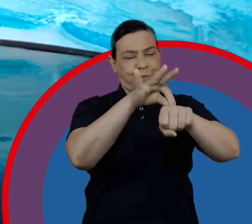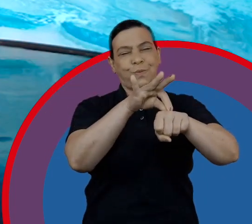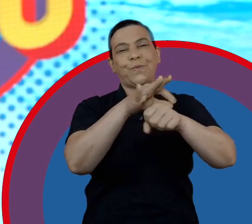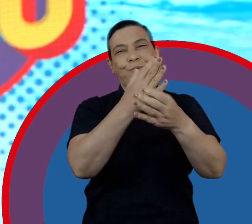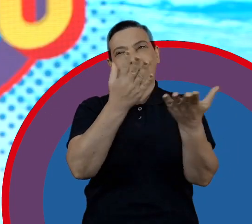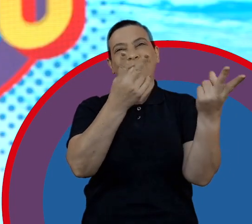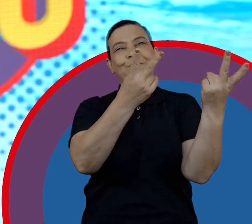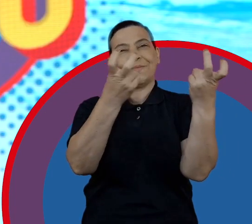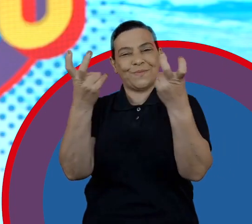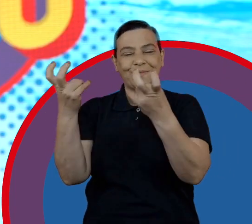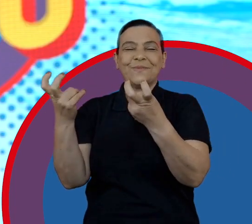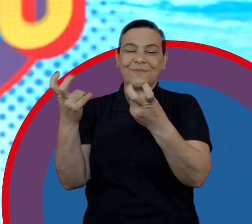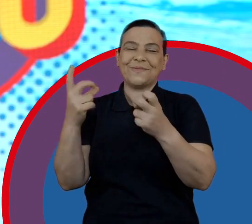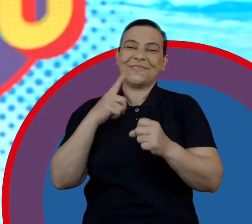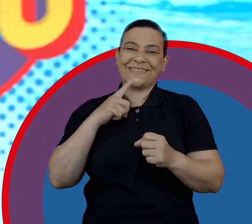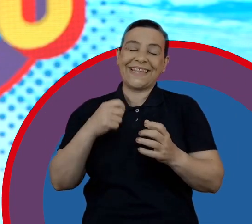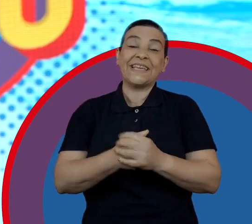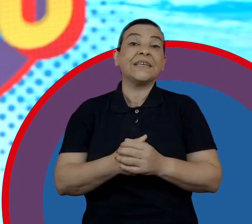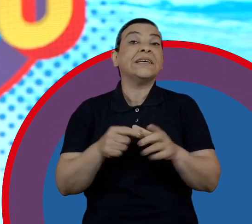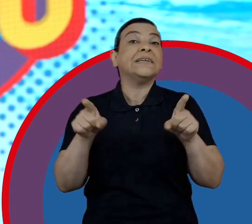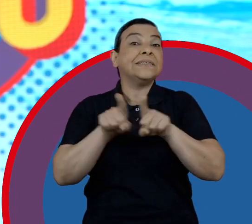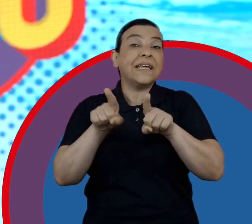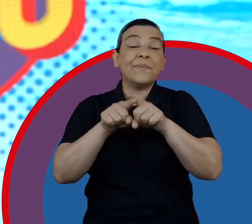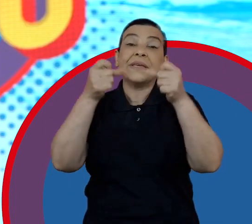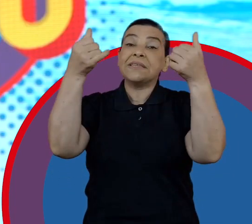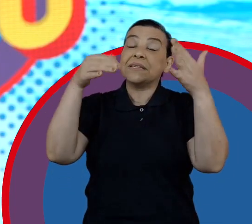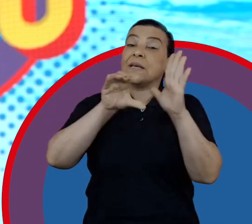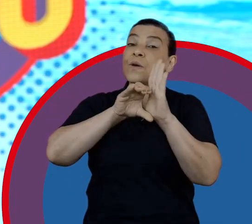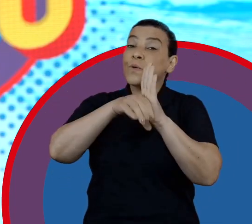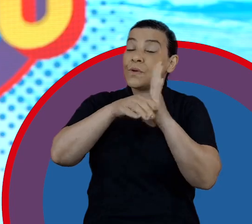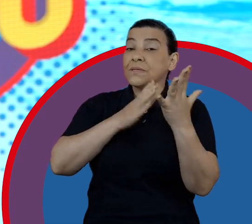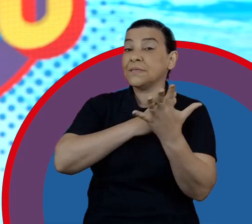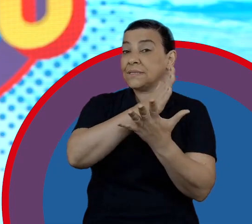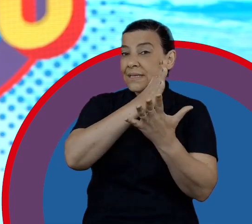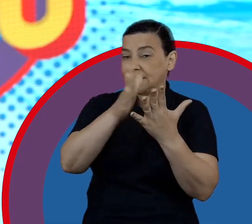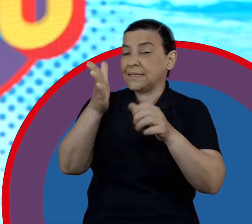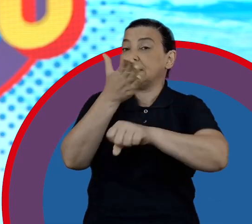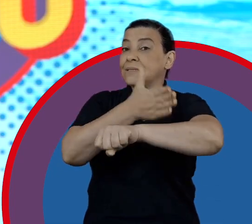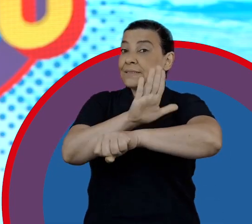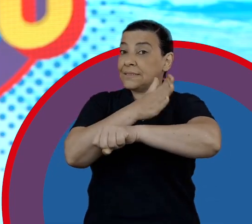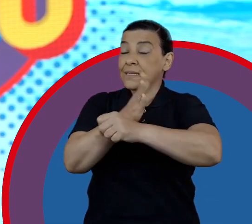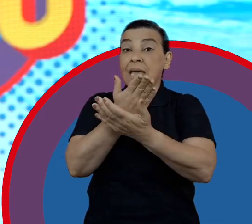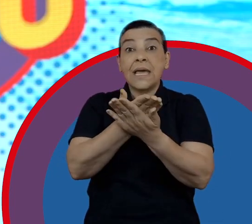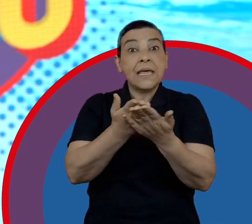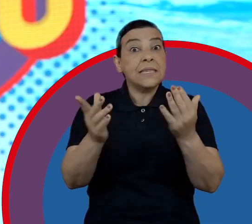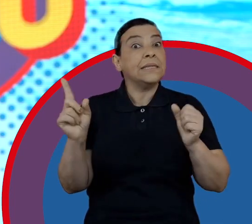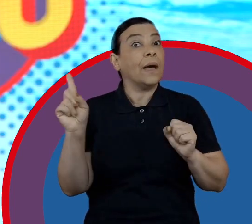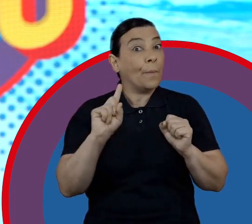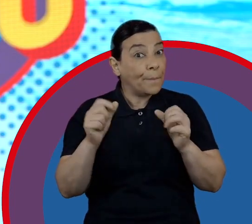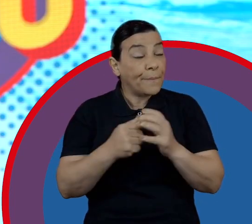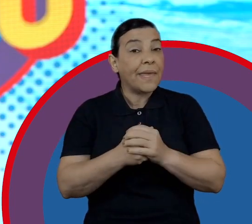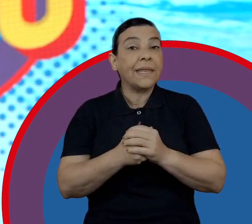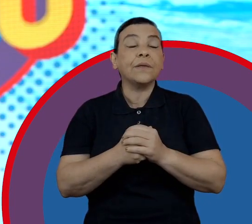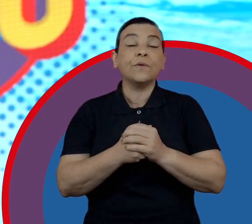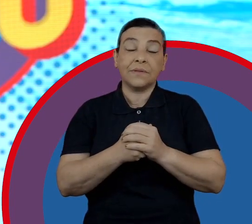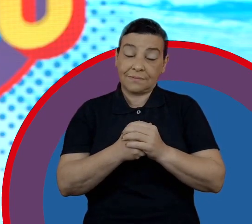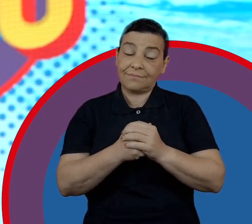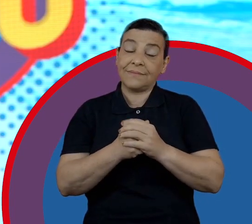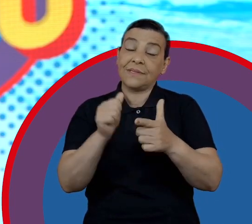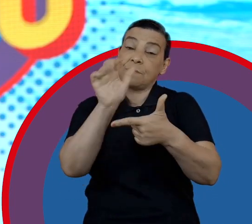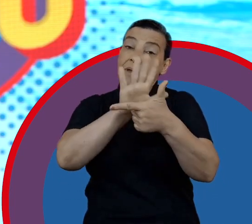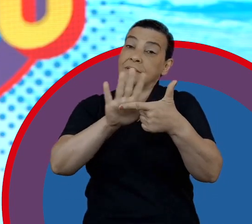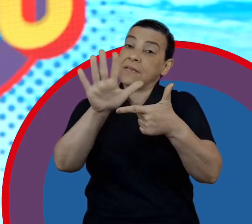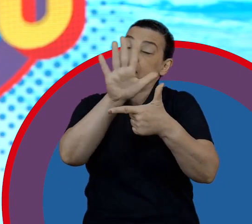emblemática. E é por isso que a gente também vai tratar muito desses conceitos dentro da trilha de formação. Então, não percam, a gente vai ter uma